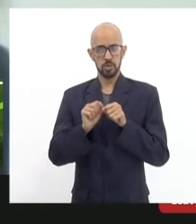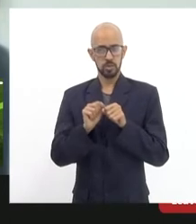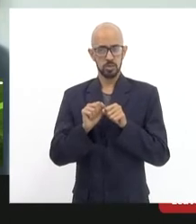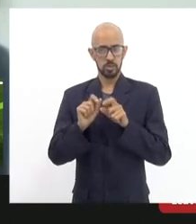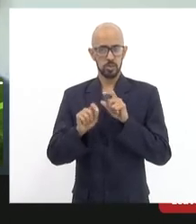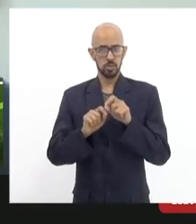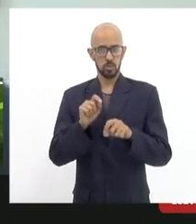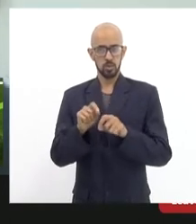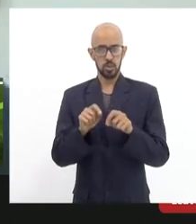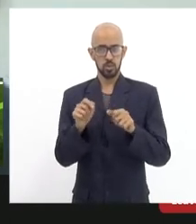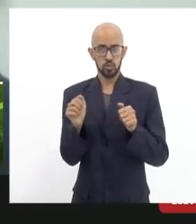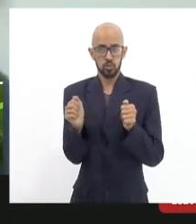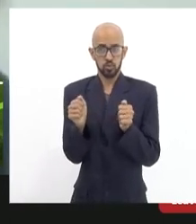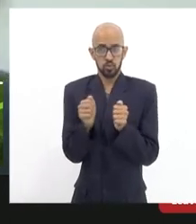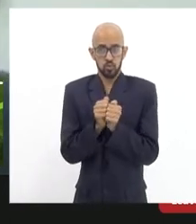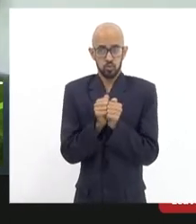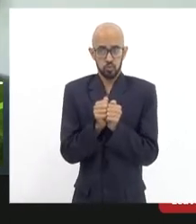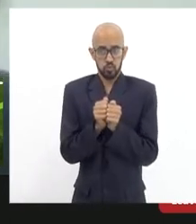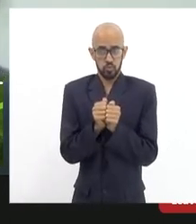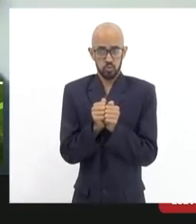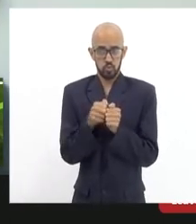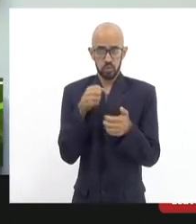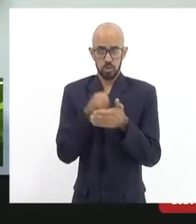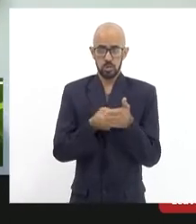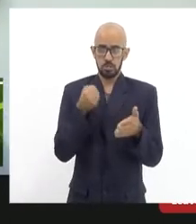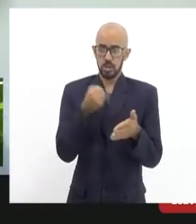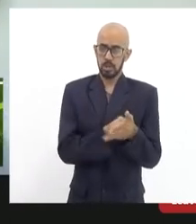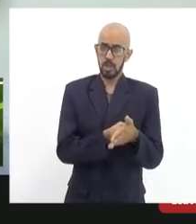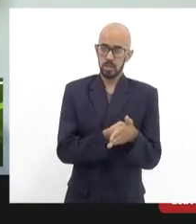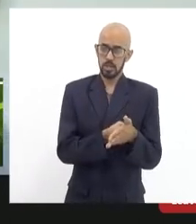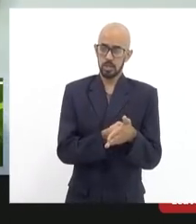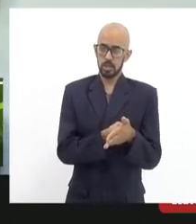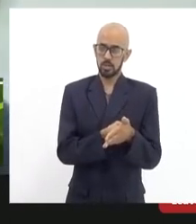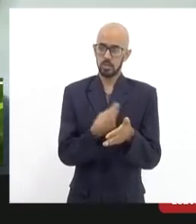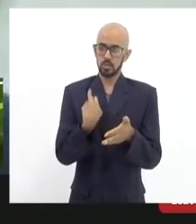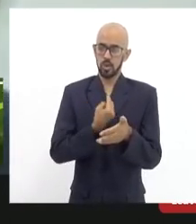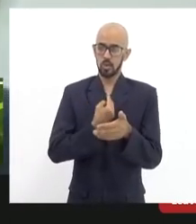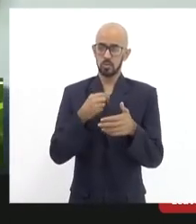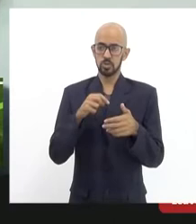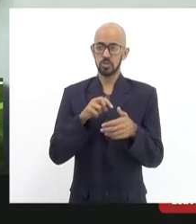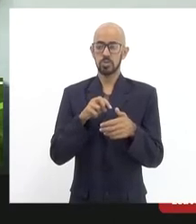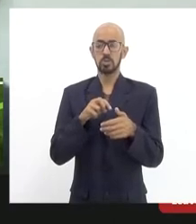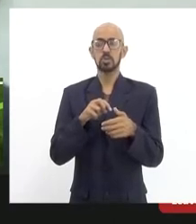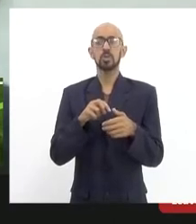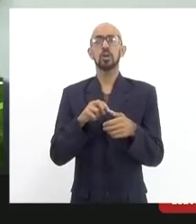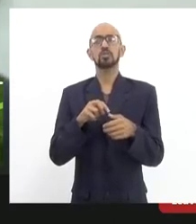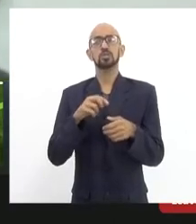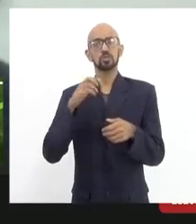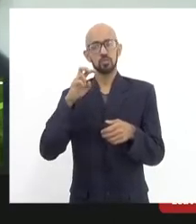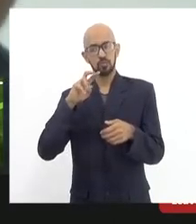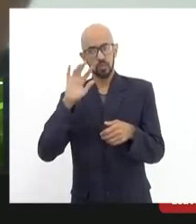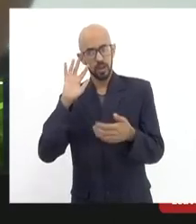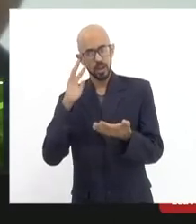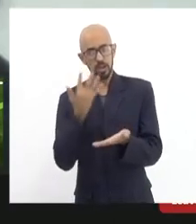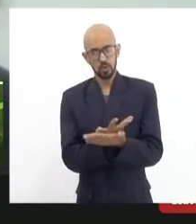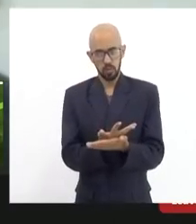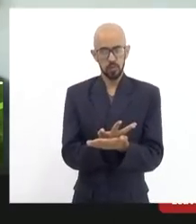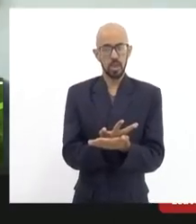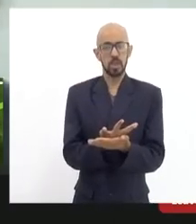junto nessa batalha nós vamos enfrentar esse problema de modo que eu peço aos nomes